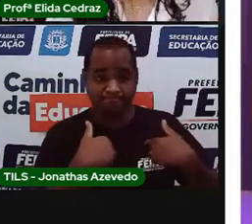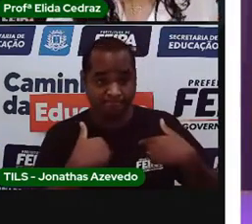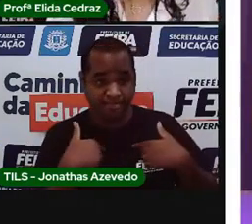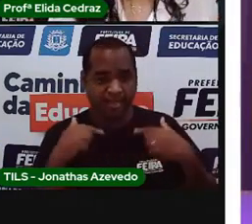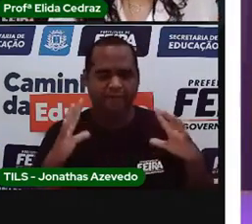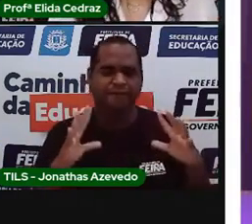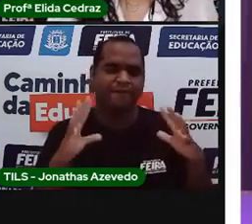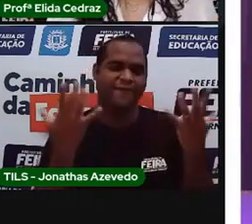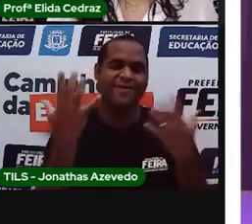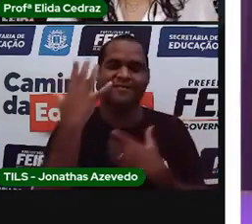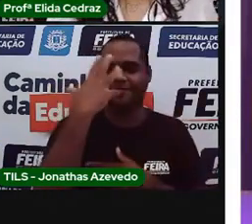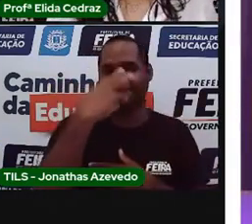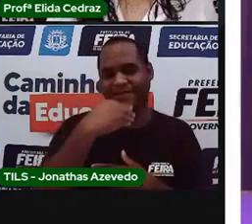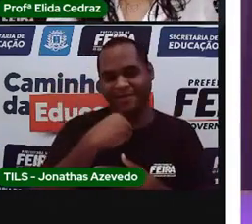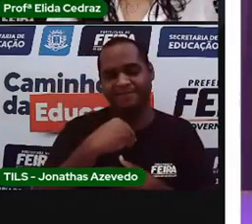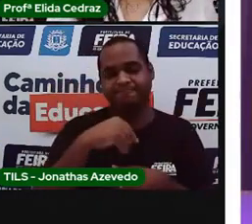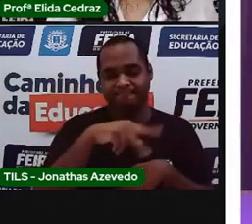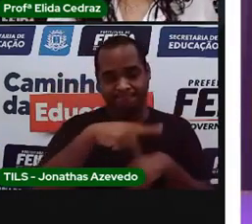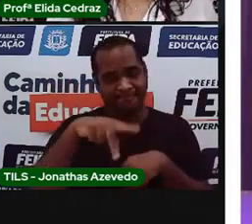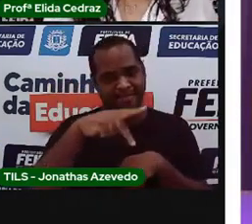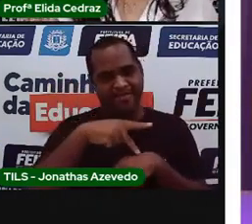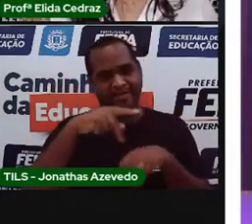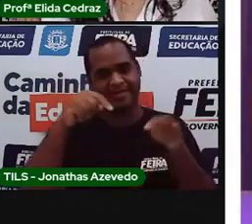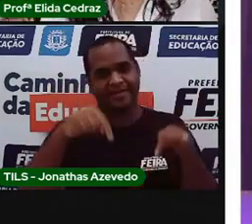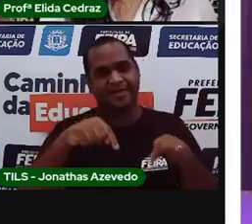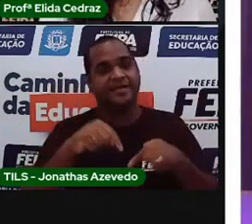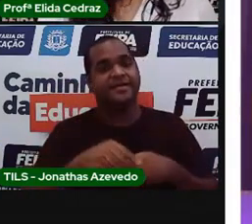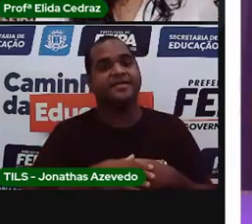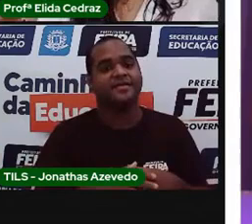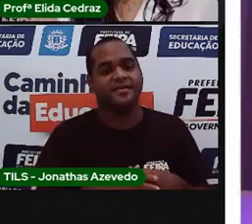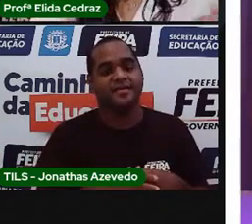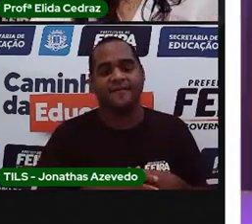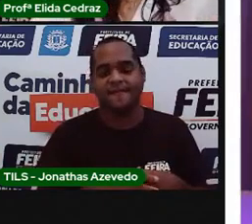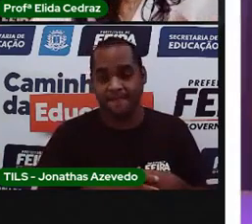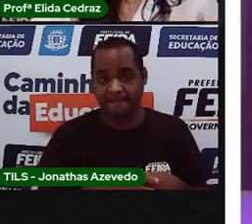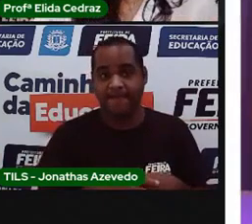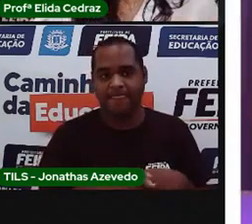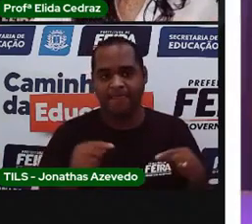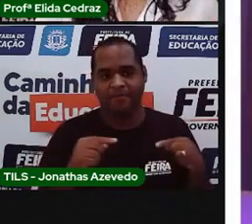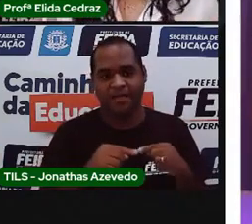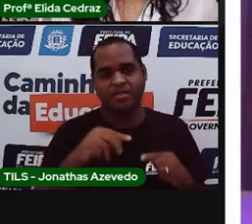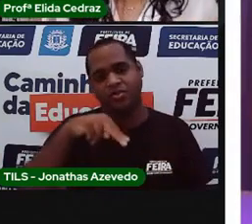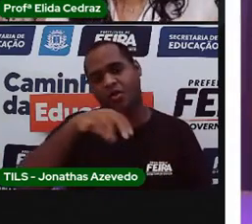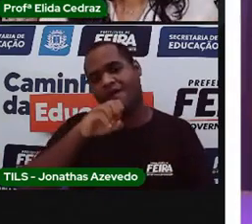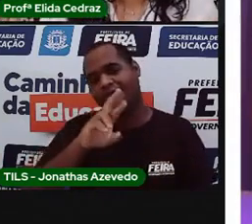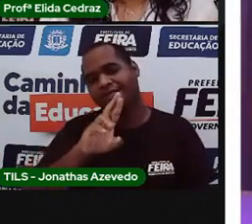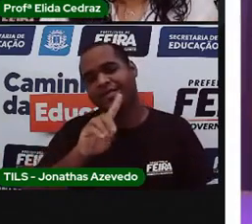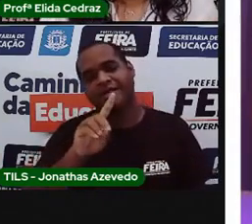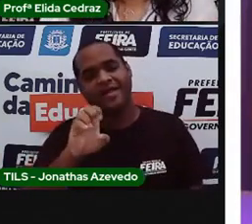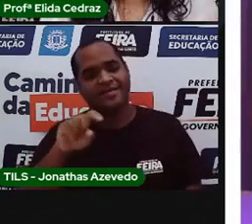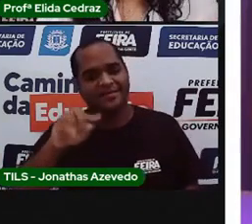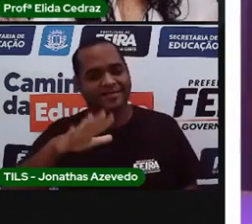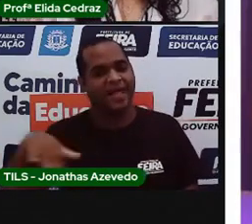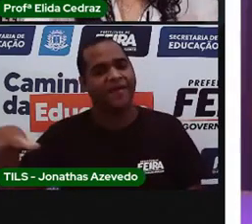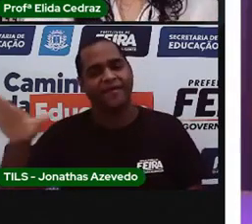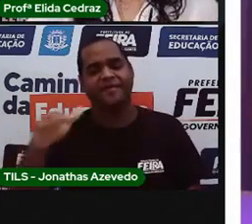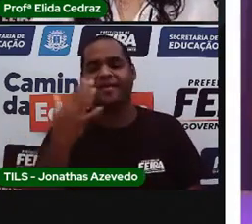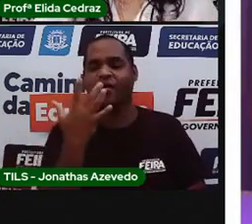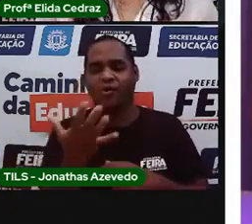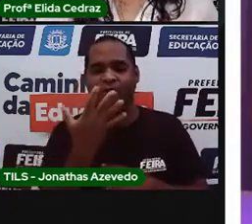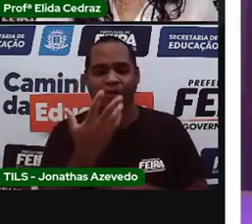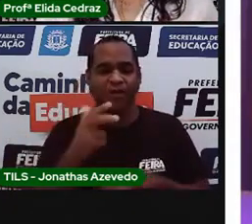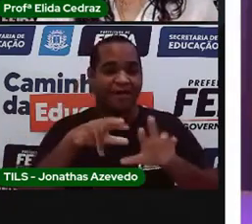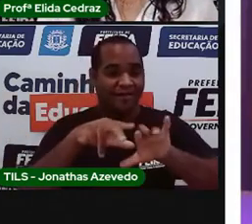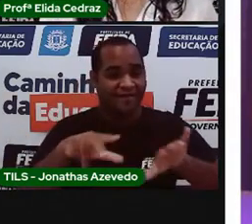mais lindas do nosso país. É a parte do Nordeste mais colorido e que